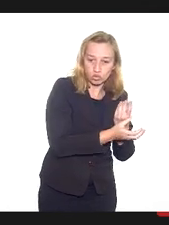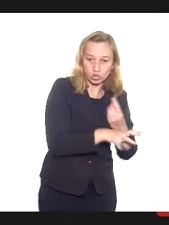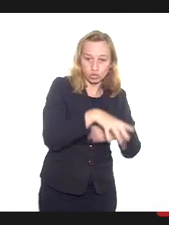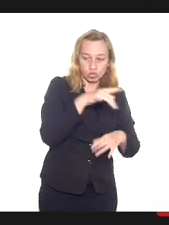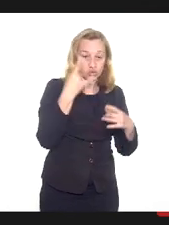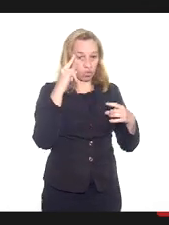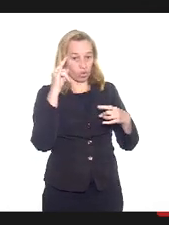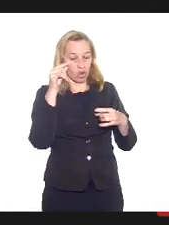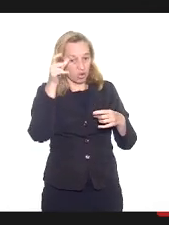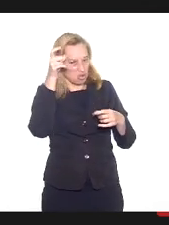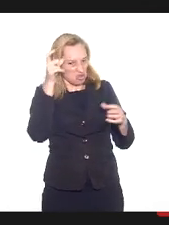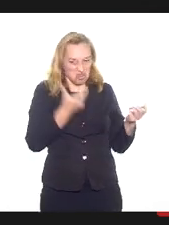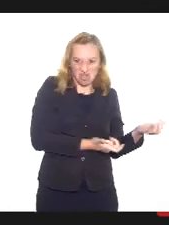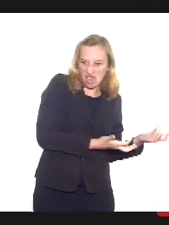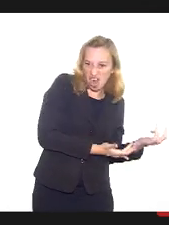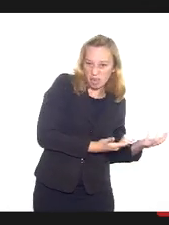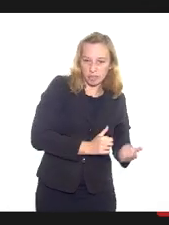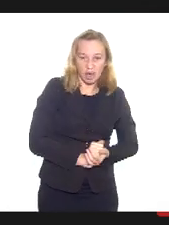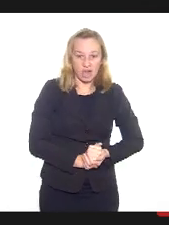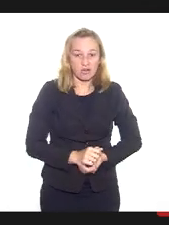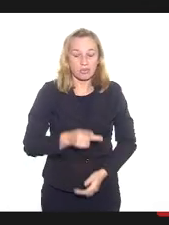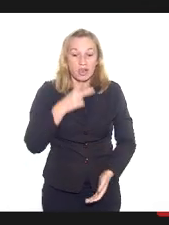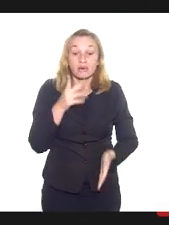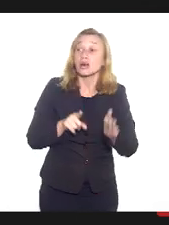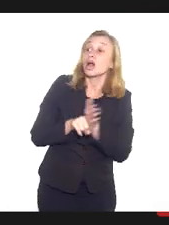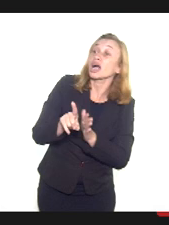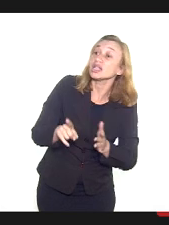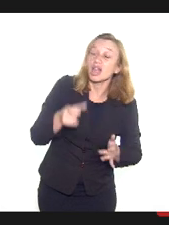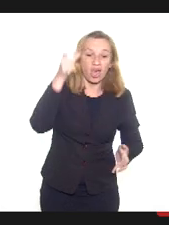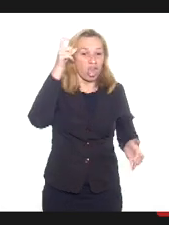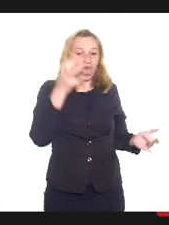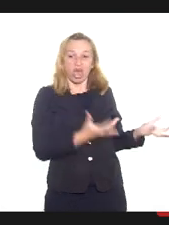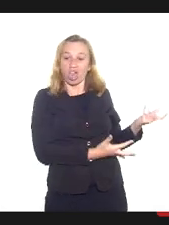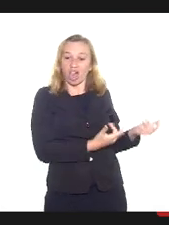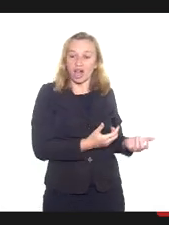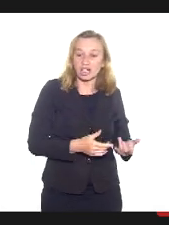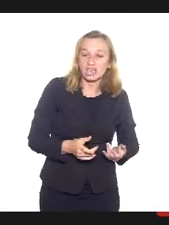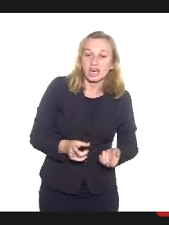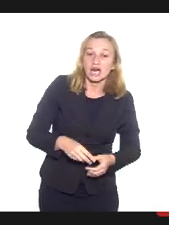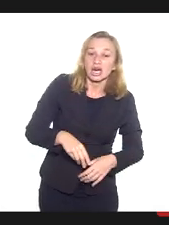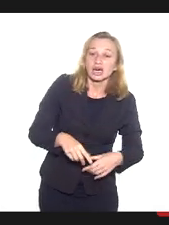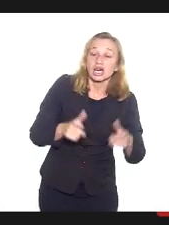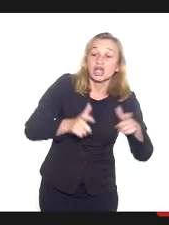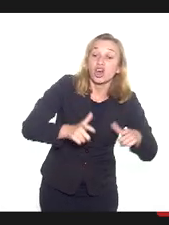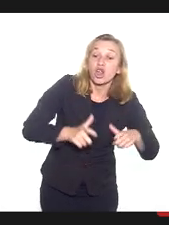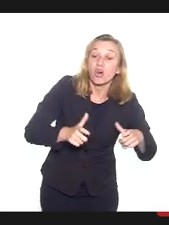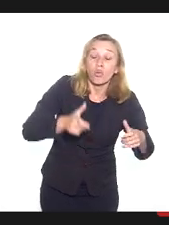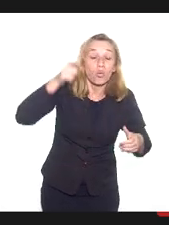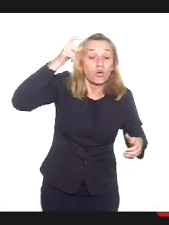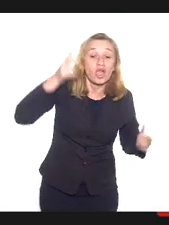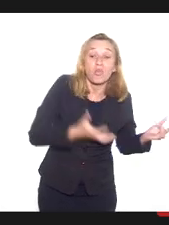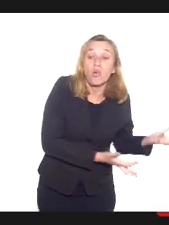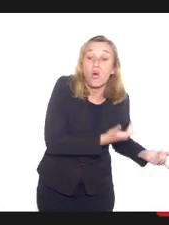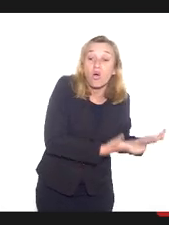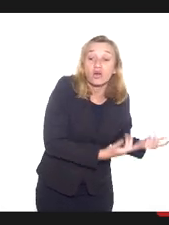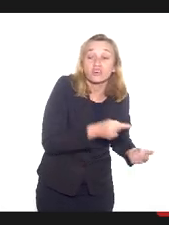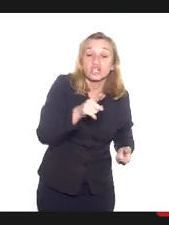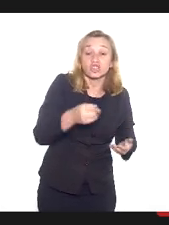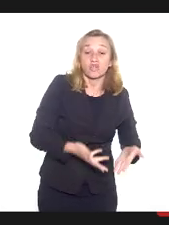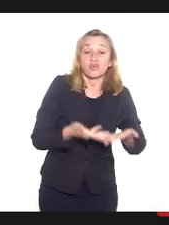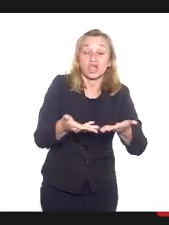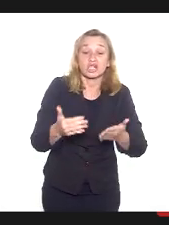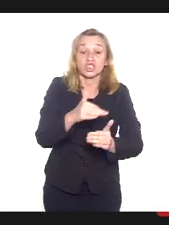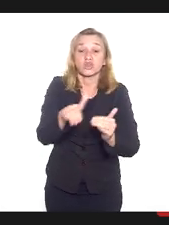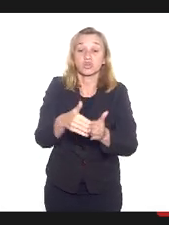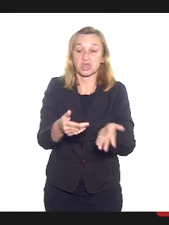eles, cadê o diabo? Cadê o tranca-rua? Cadê a Maria Mulambo? Cadê esses demônios que vocês estão oferecendo aqui, essas imundícias?